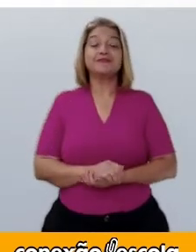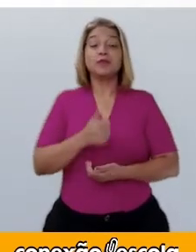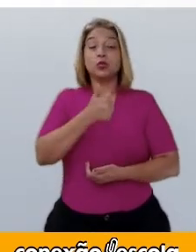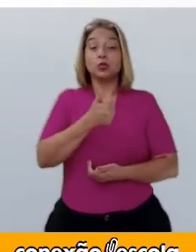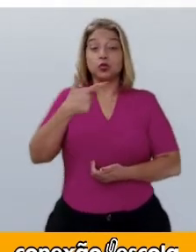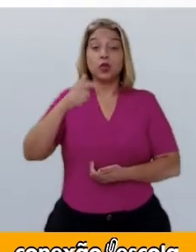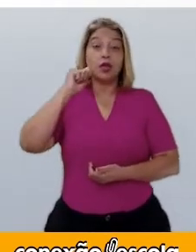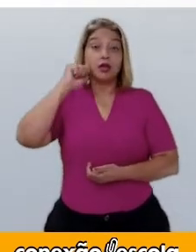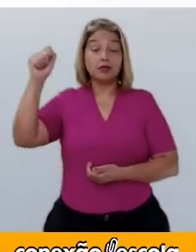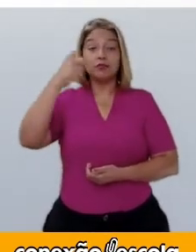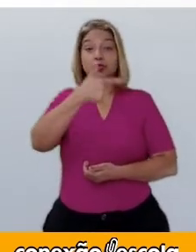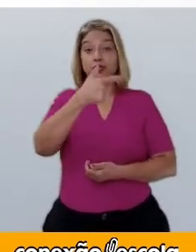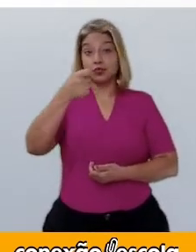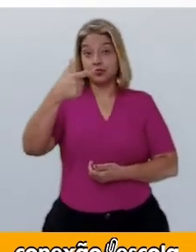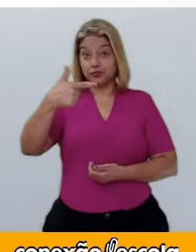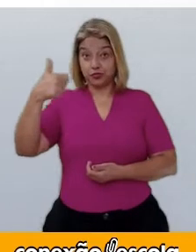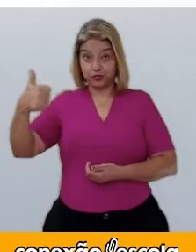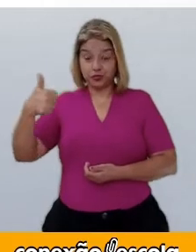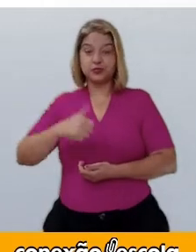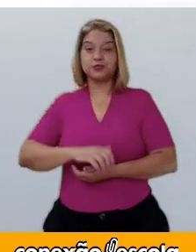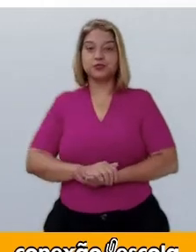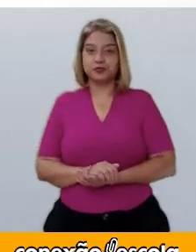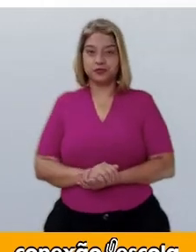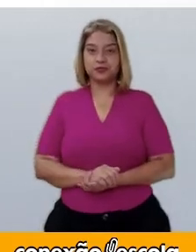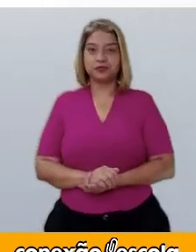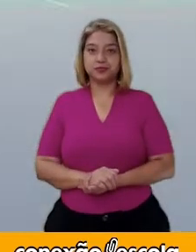12 de abril de 2021.